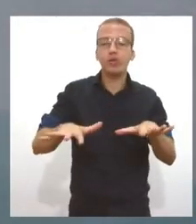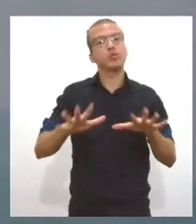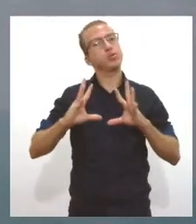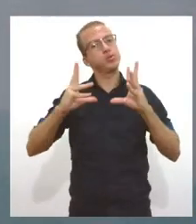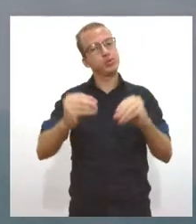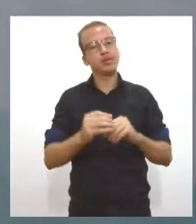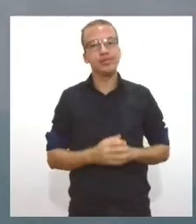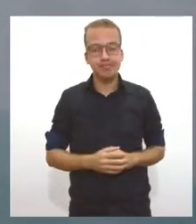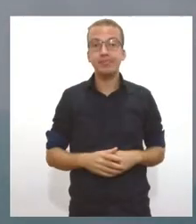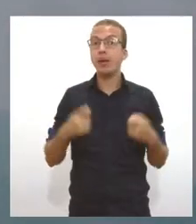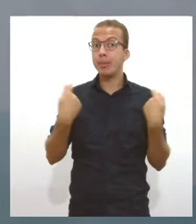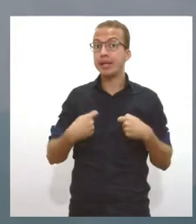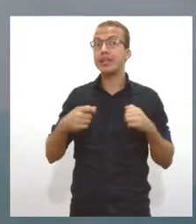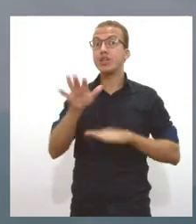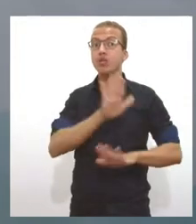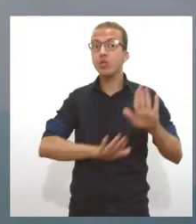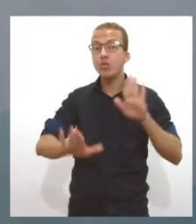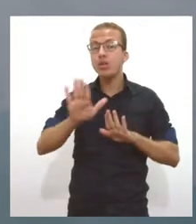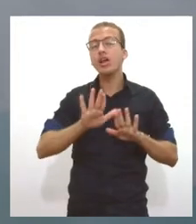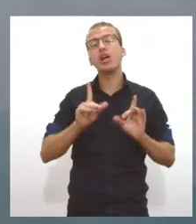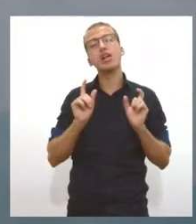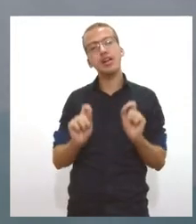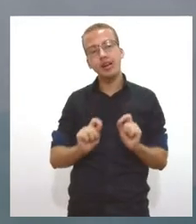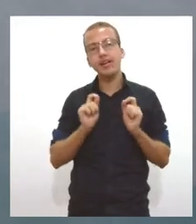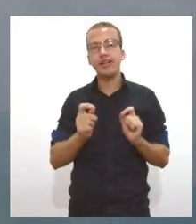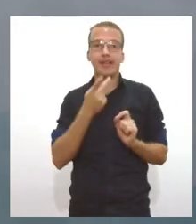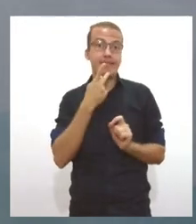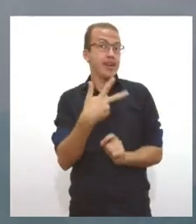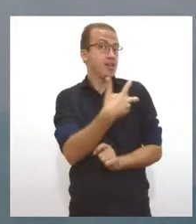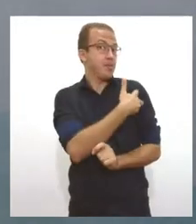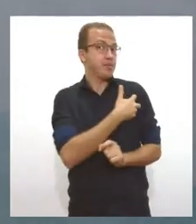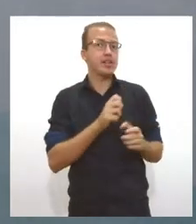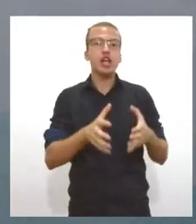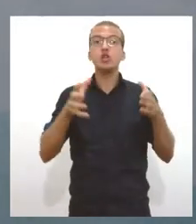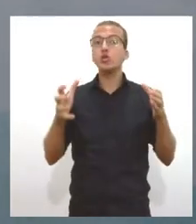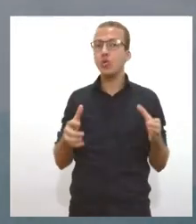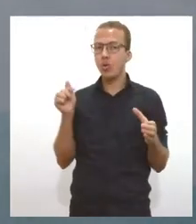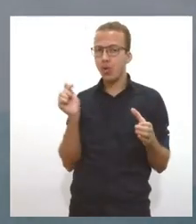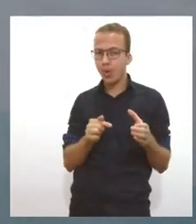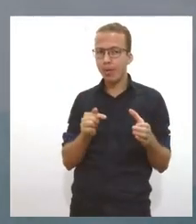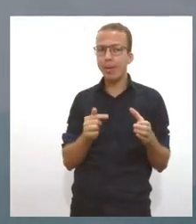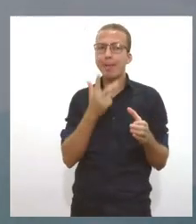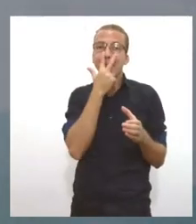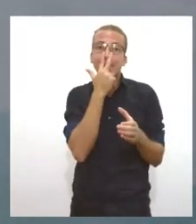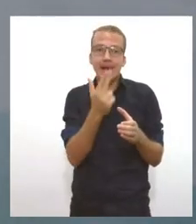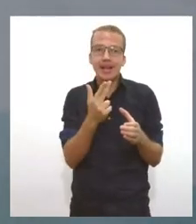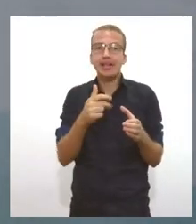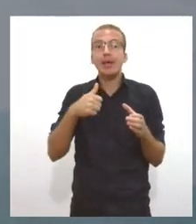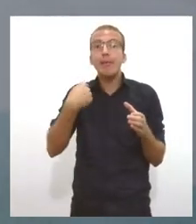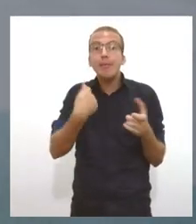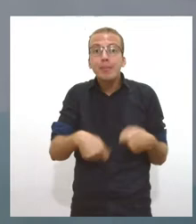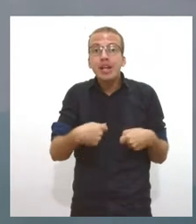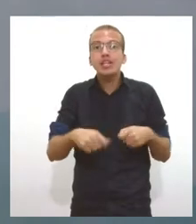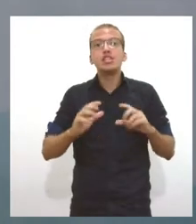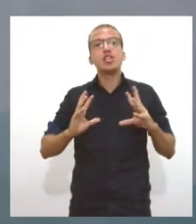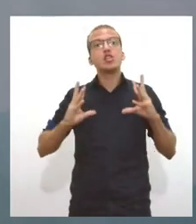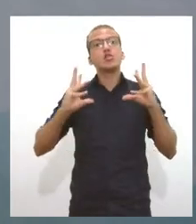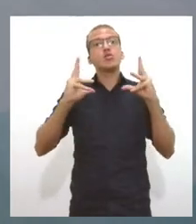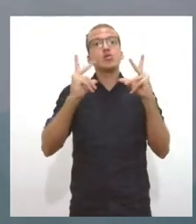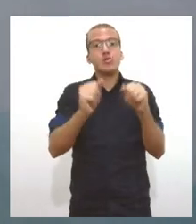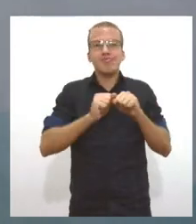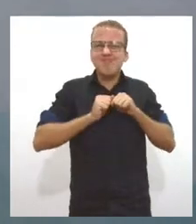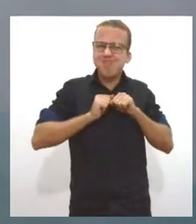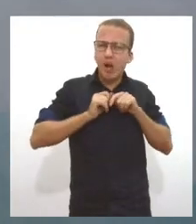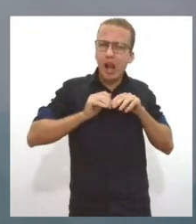cuidado quando fala sobre imunidade de rebanho. Porque às vezes ela dá um entendimento que é necessário todo mundo se contaminar para que